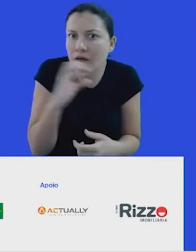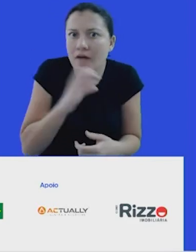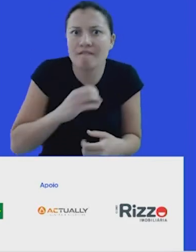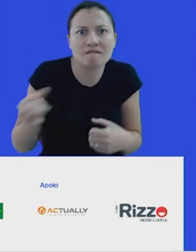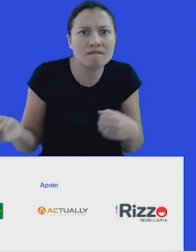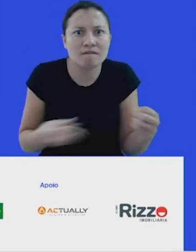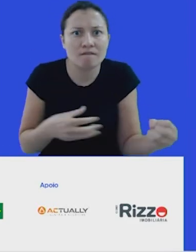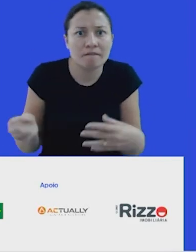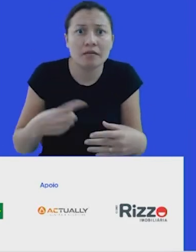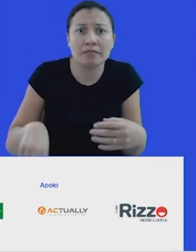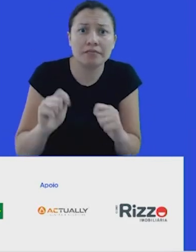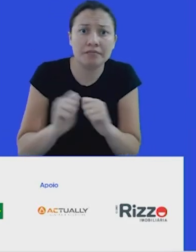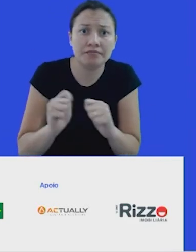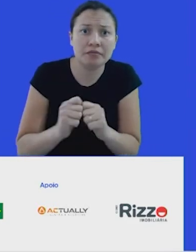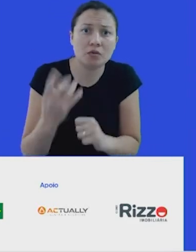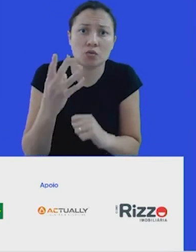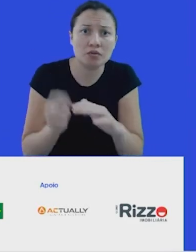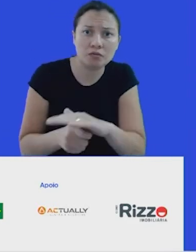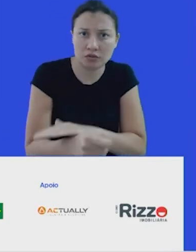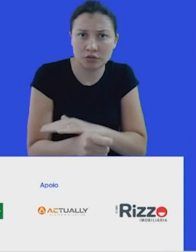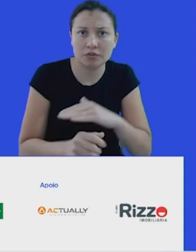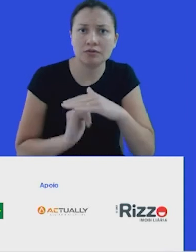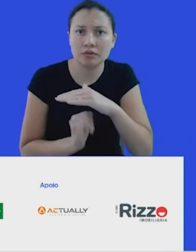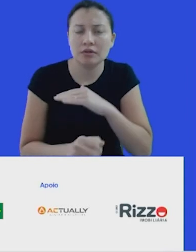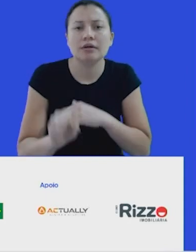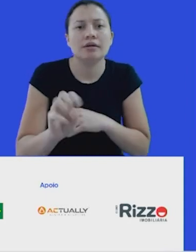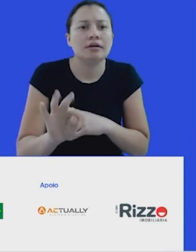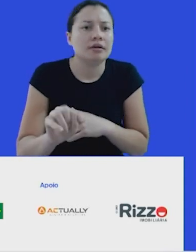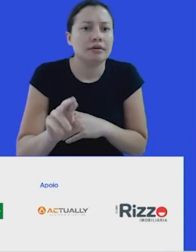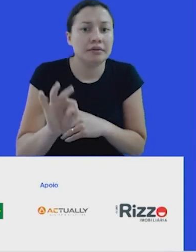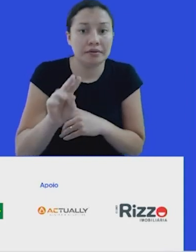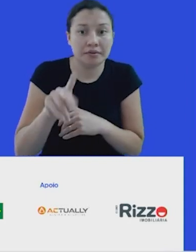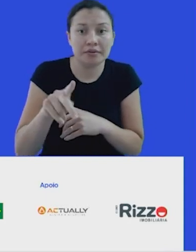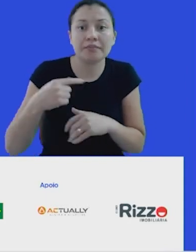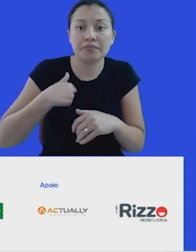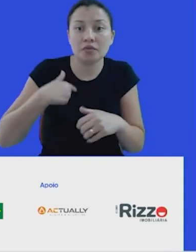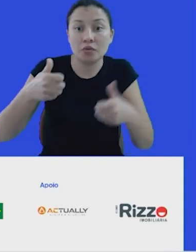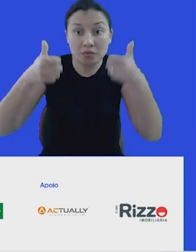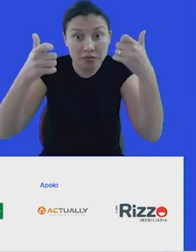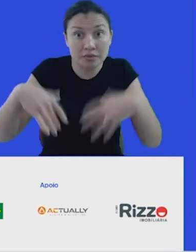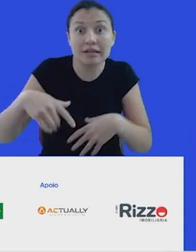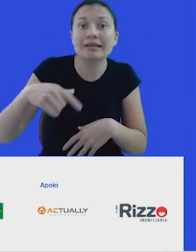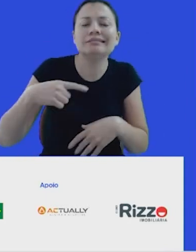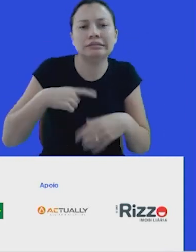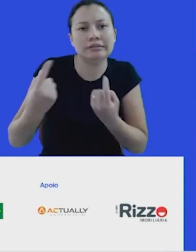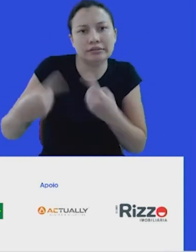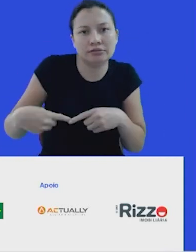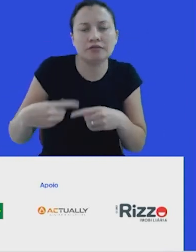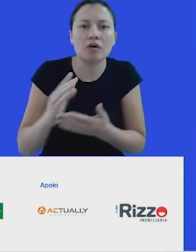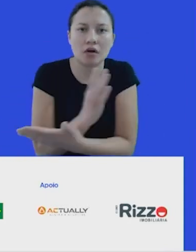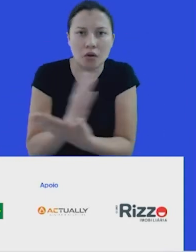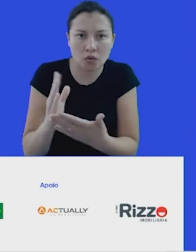investimentos em startups e que tem a ver totalmente com essa pauta. Então, eu estou trazendo aqui alguns desafios apenas para citar,